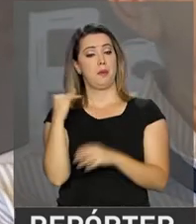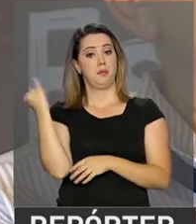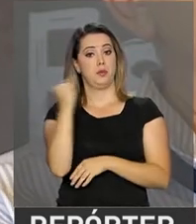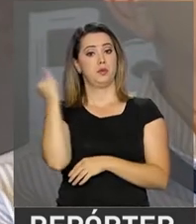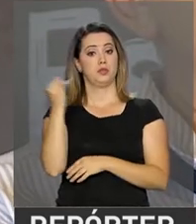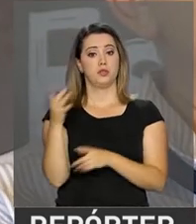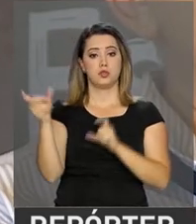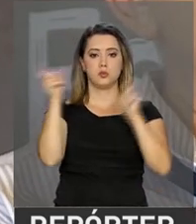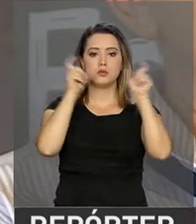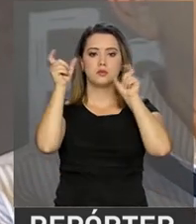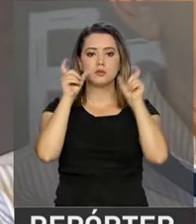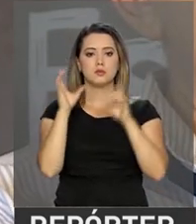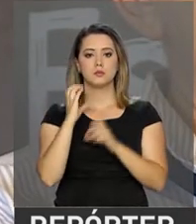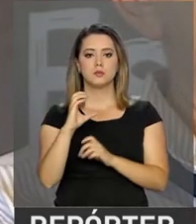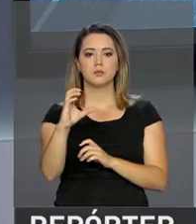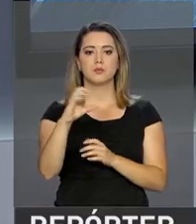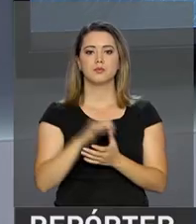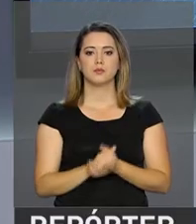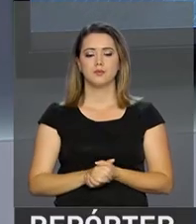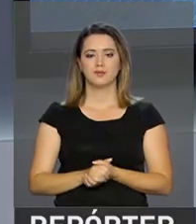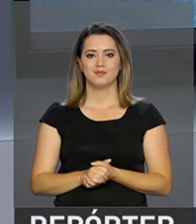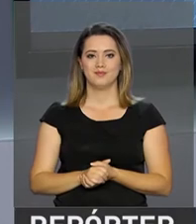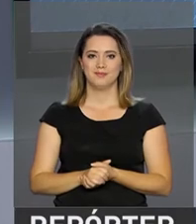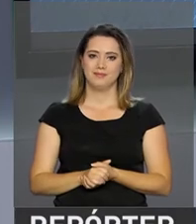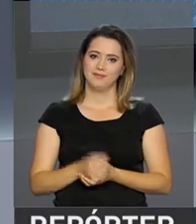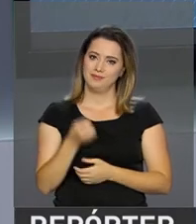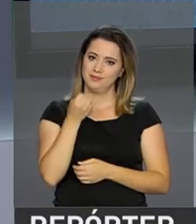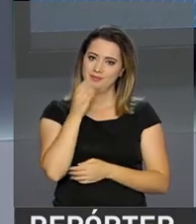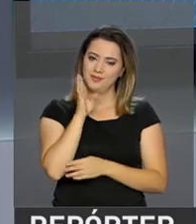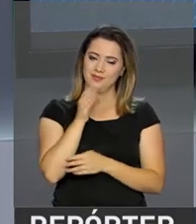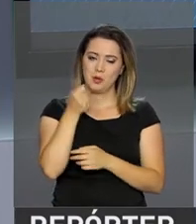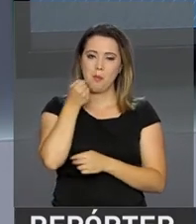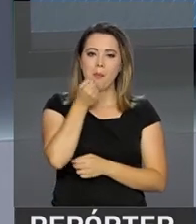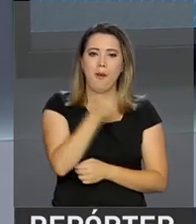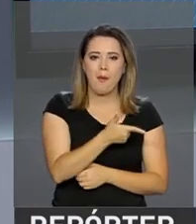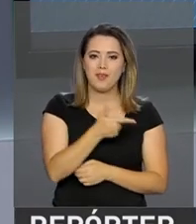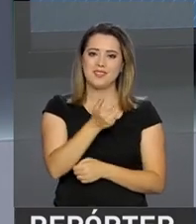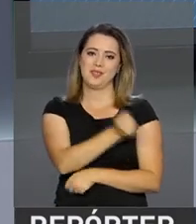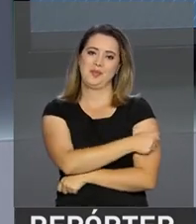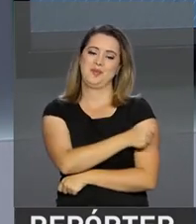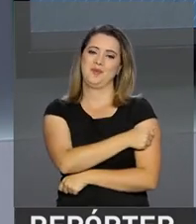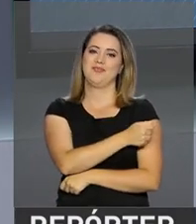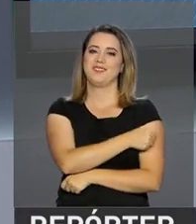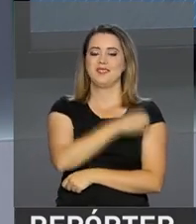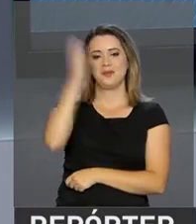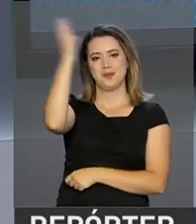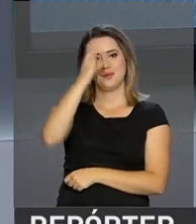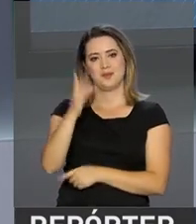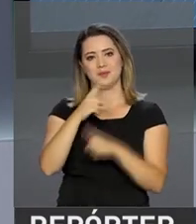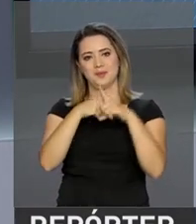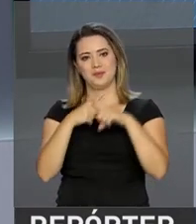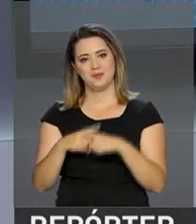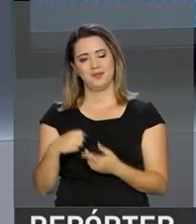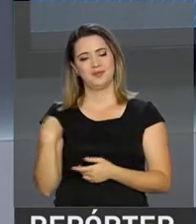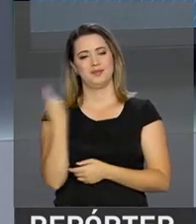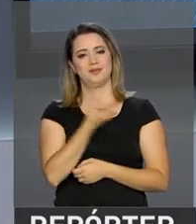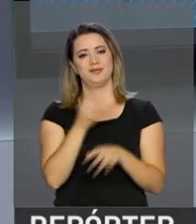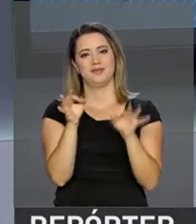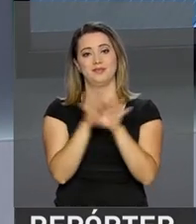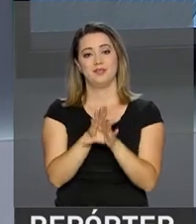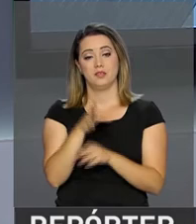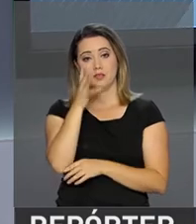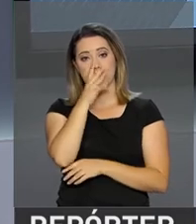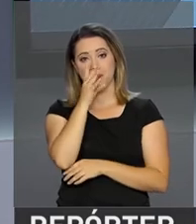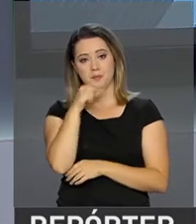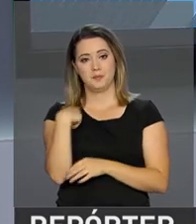jovem para a área da ciência. Uma boa sorte para os estudantes brasileiros aí na Olimpíada, né? Nós ficamos por aqui, você pode